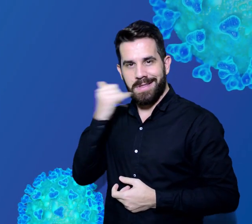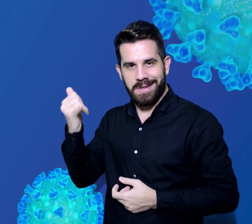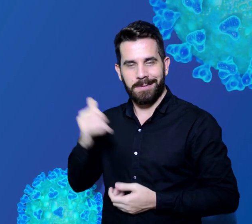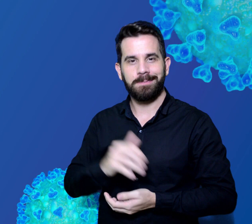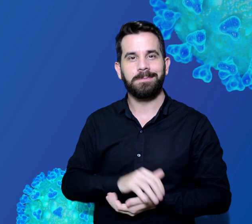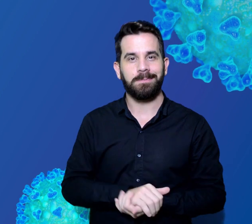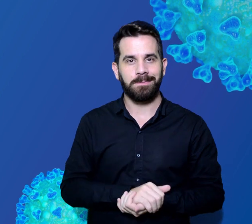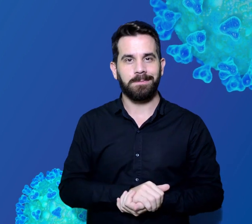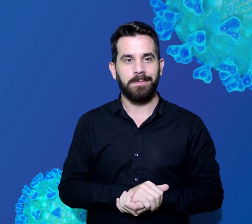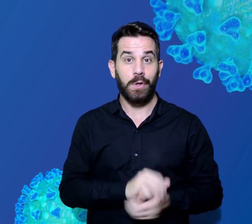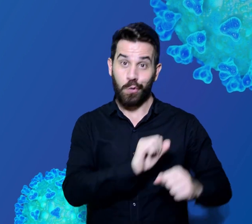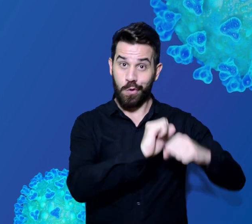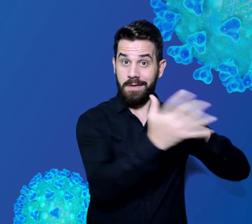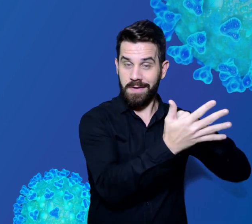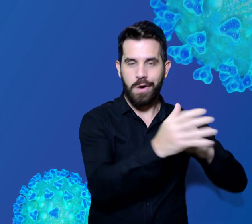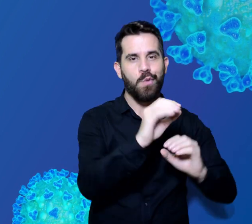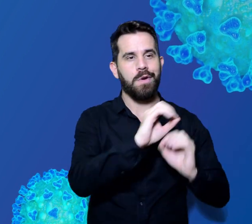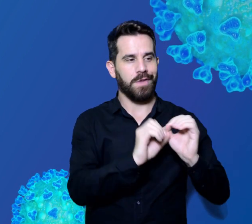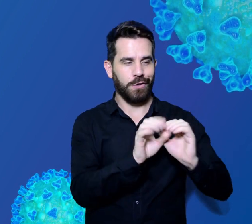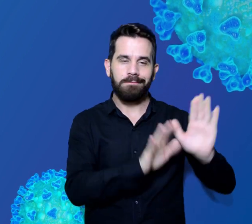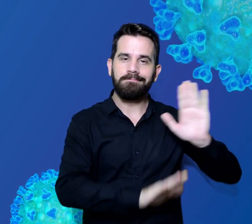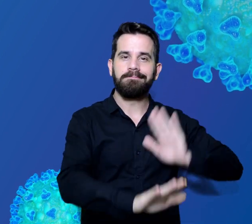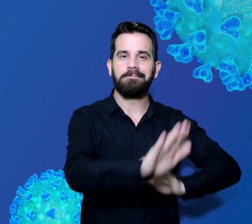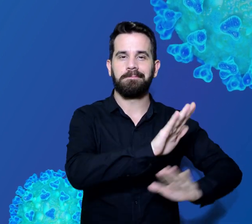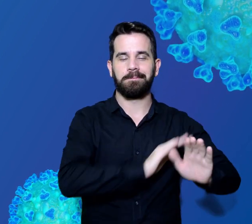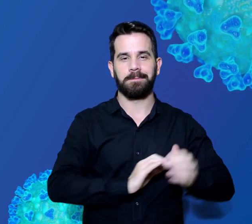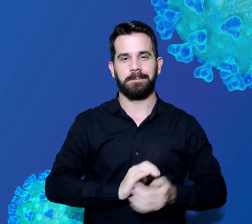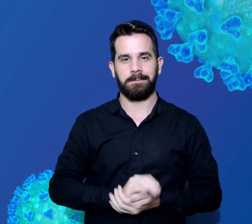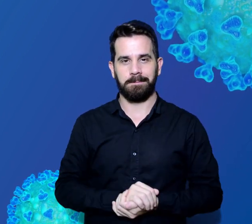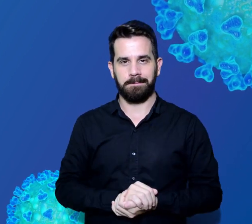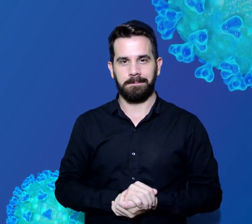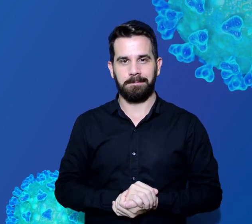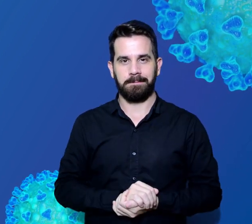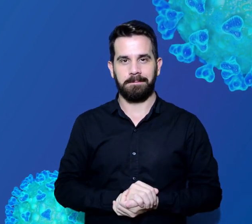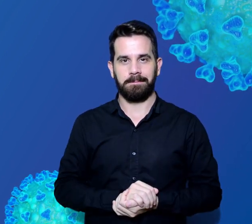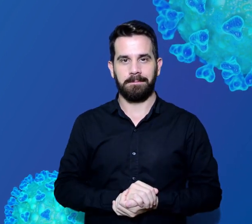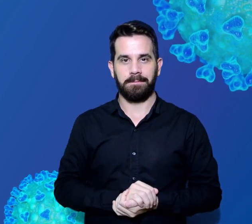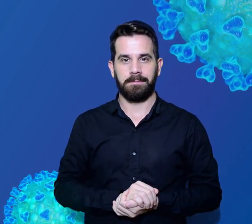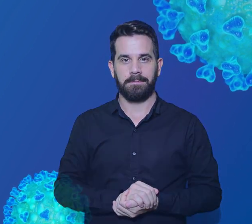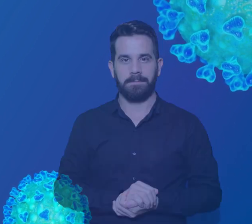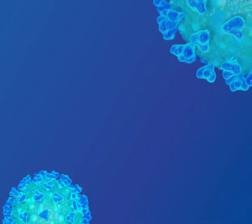Coronavírus, a UFG está de olho. A UFG está de olho.